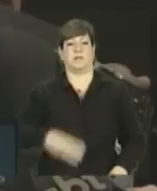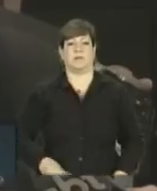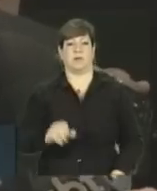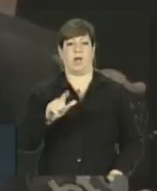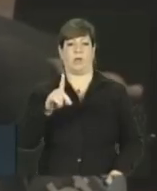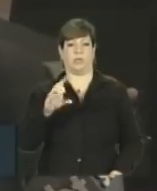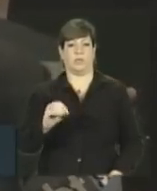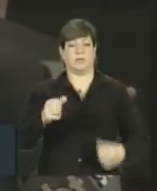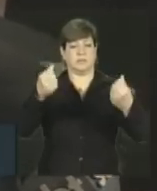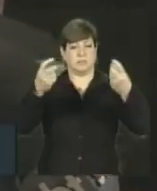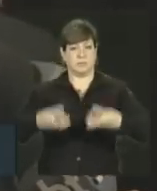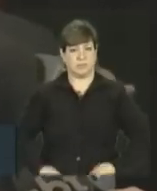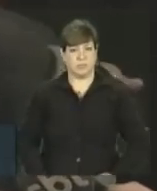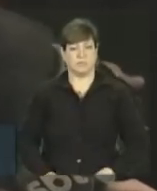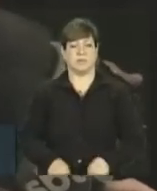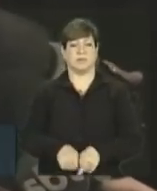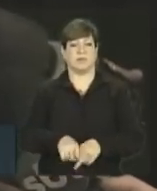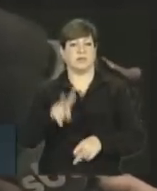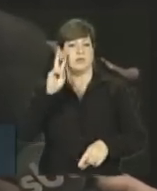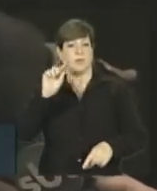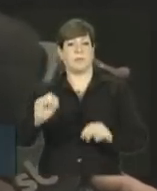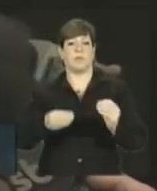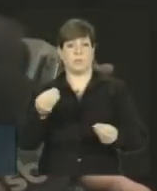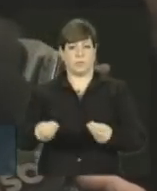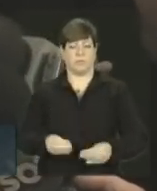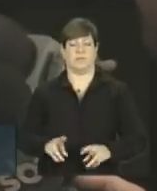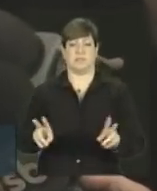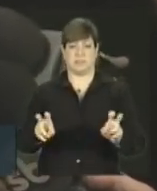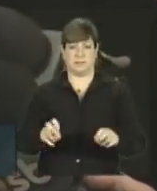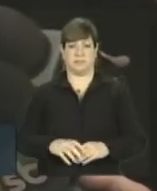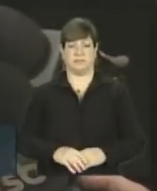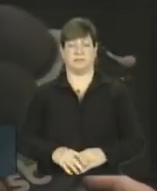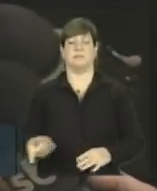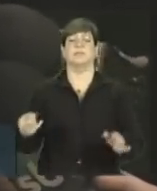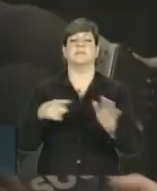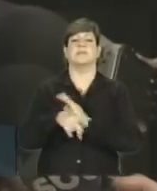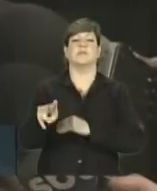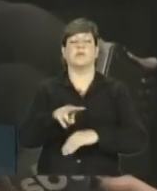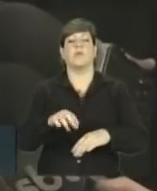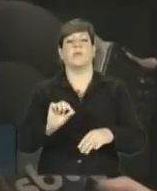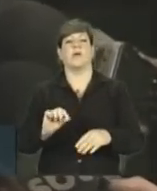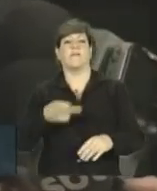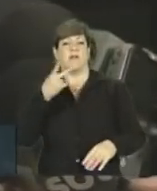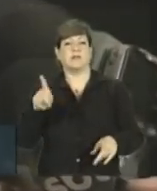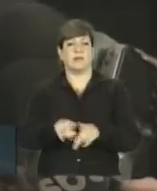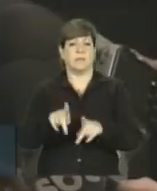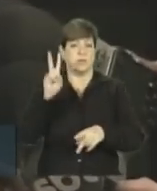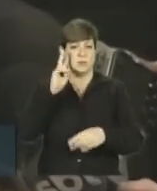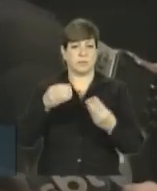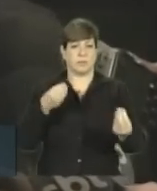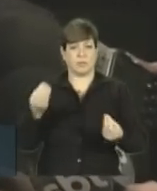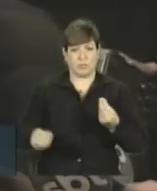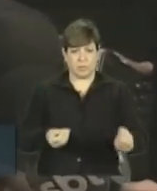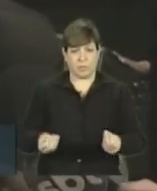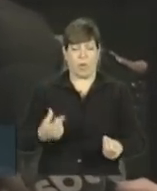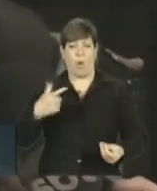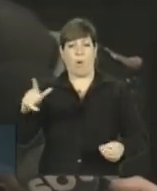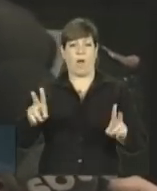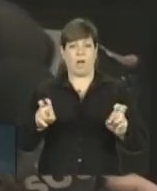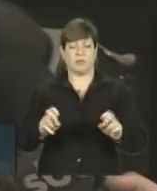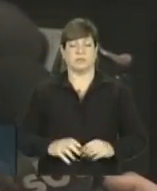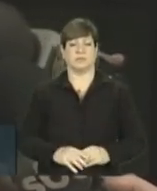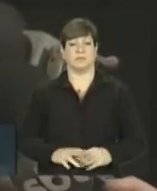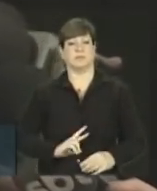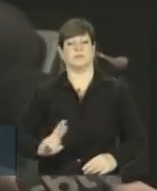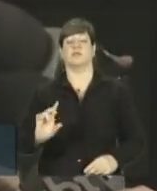à questão, representando o governo brasileiro. Vocês falaram também sobre a situação do Beira-Rio, governador? Não, apenas você fez uma